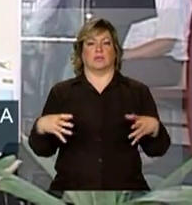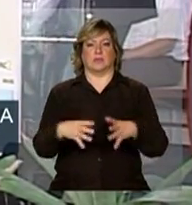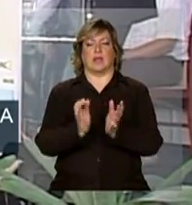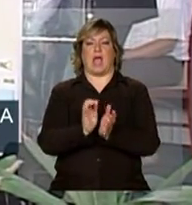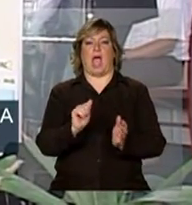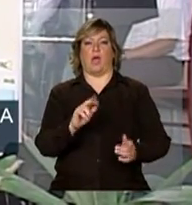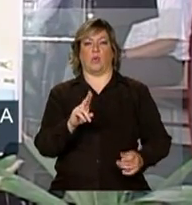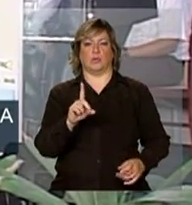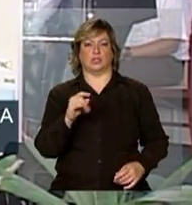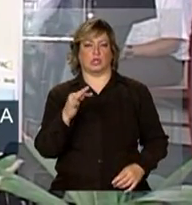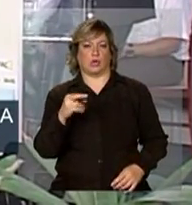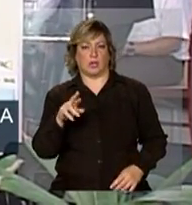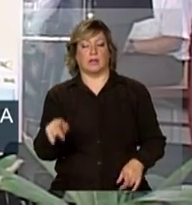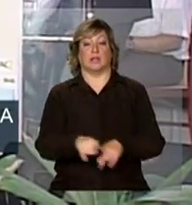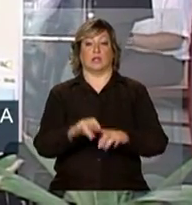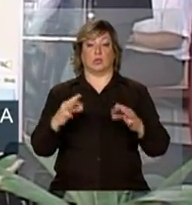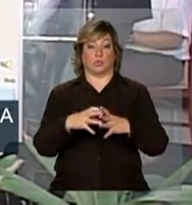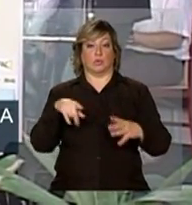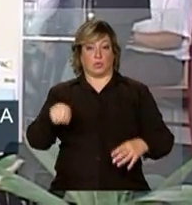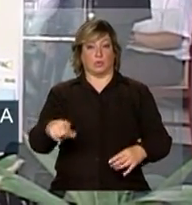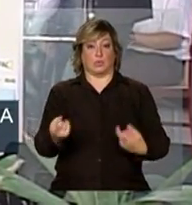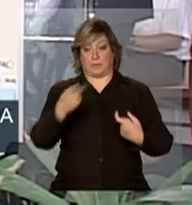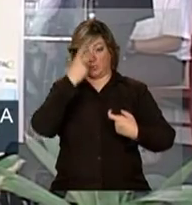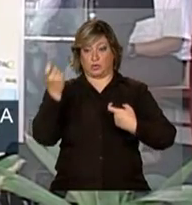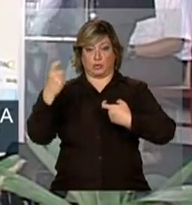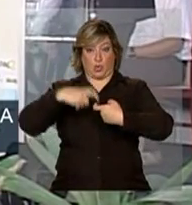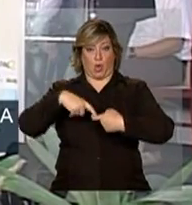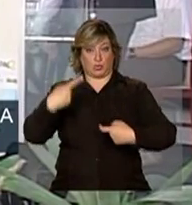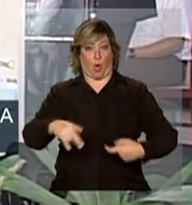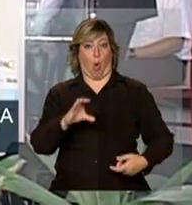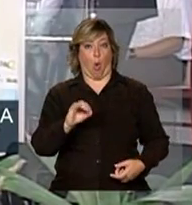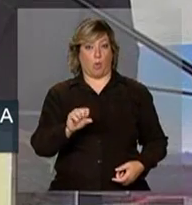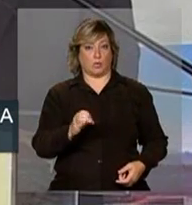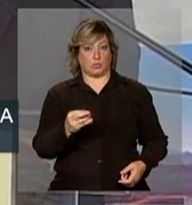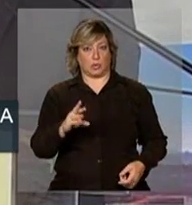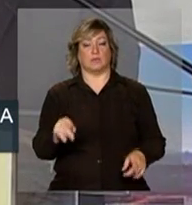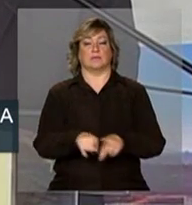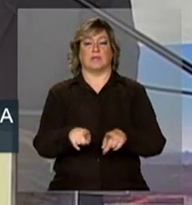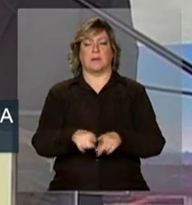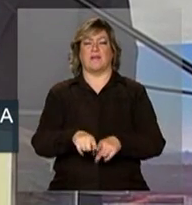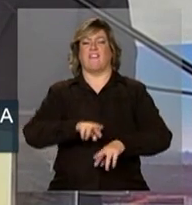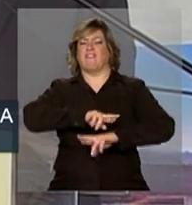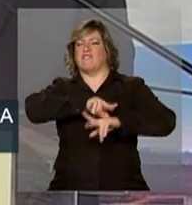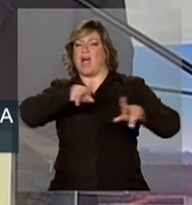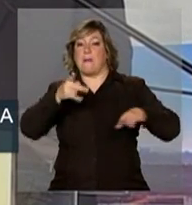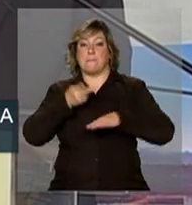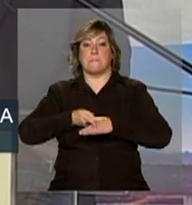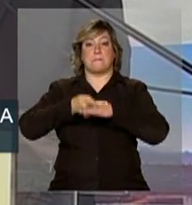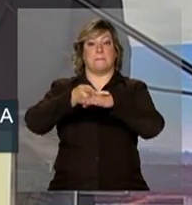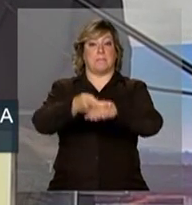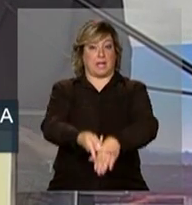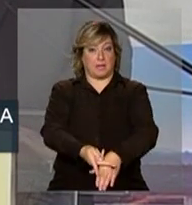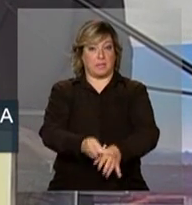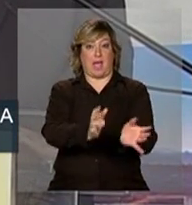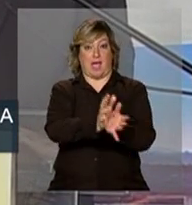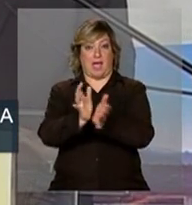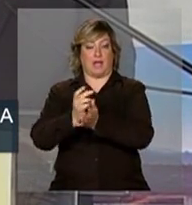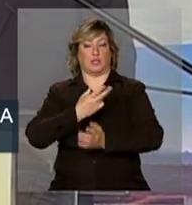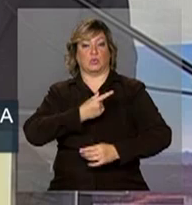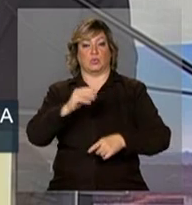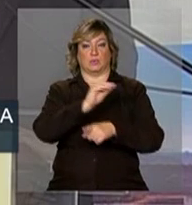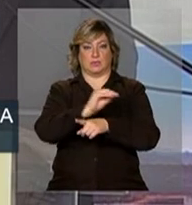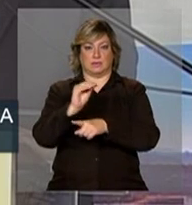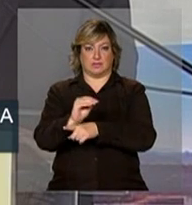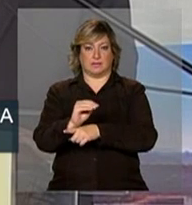promovidas pelos sócios do consórcio, e obtivemos diversos prêmios na área de sustentabilidade. Mais que